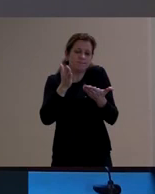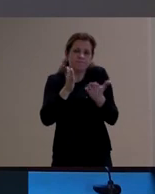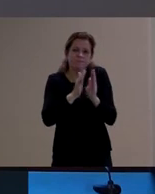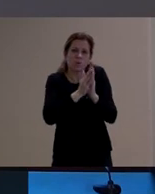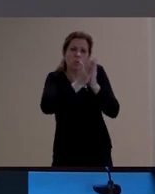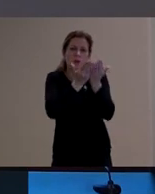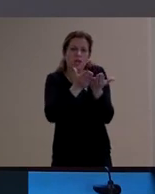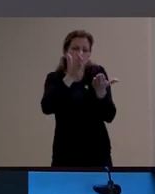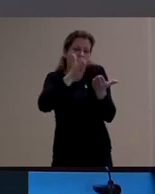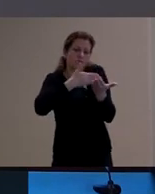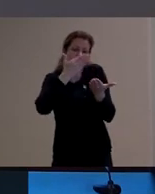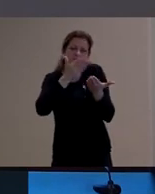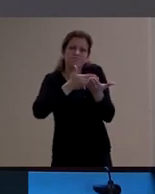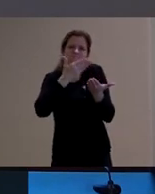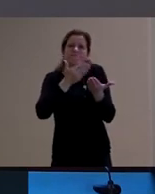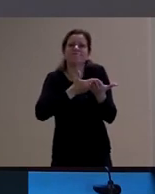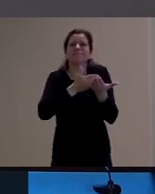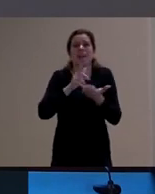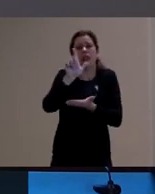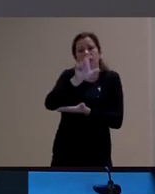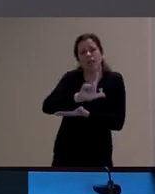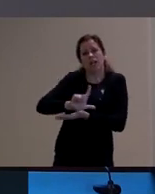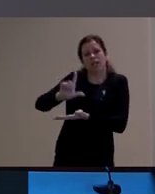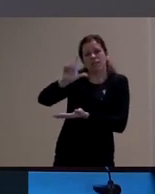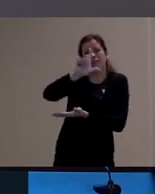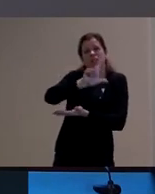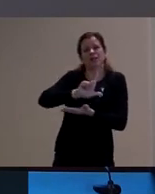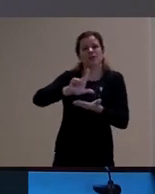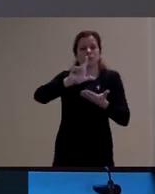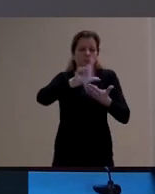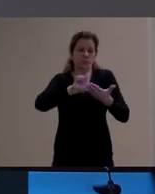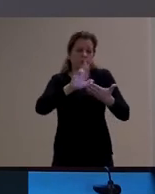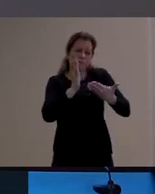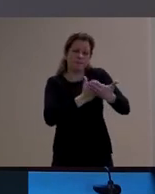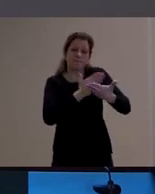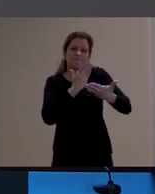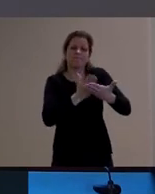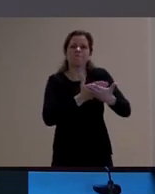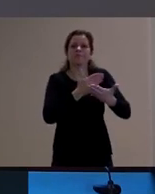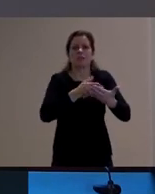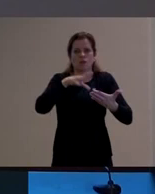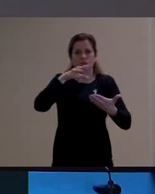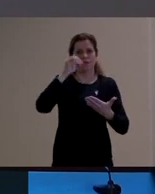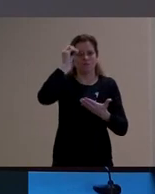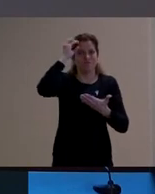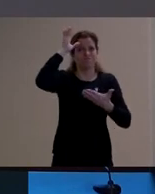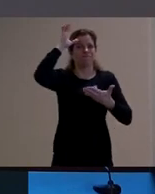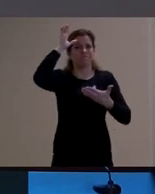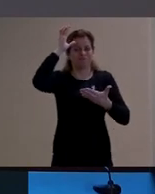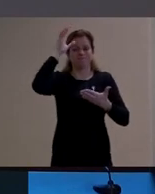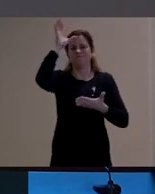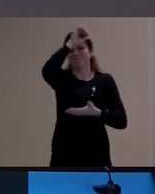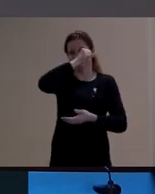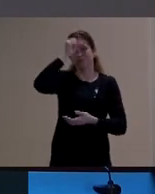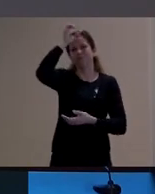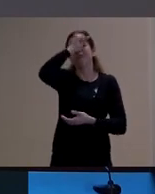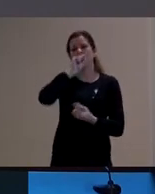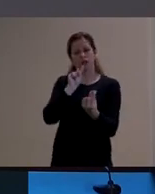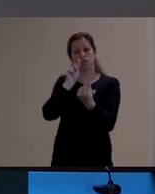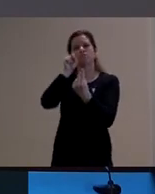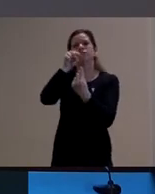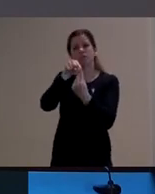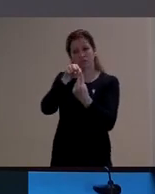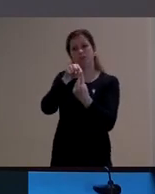estética literária, onde isso também é um objetivo e também faz parte,